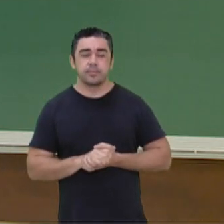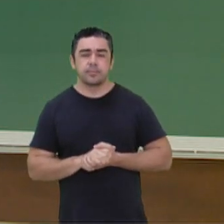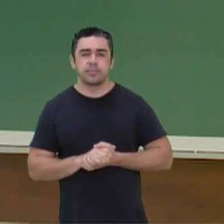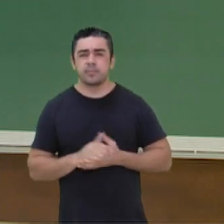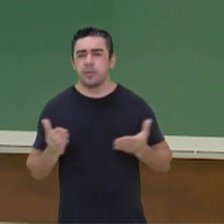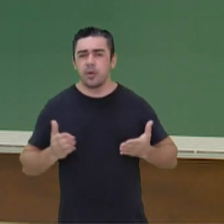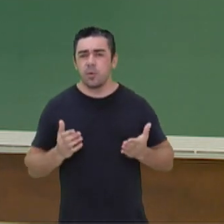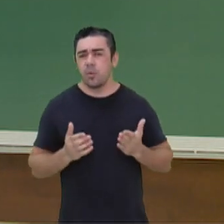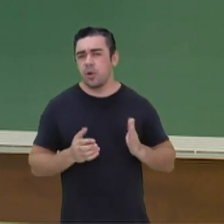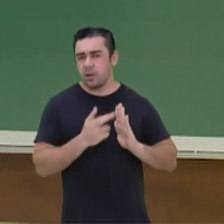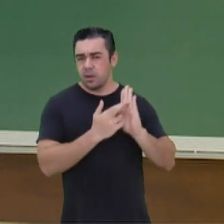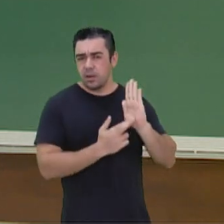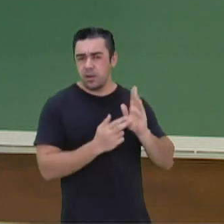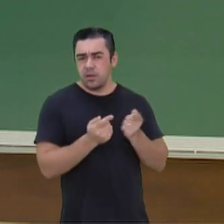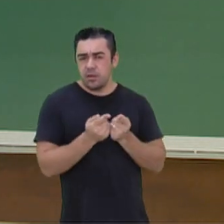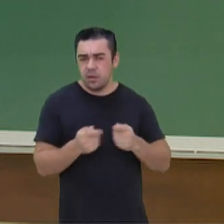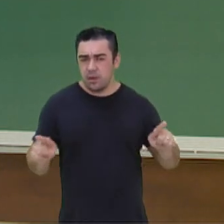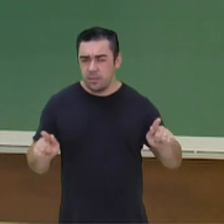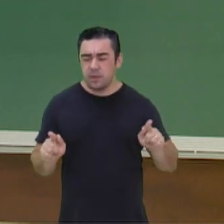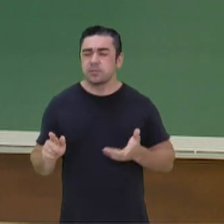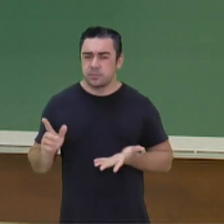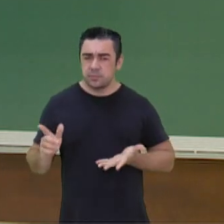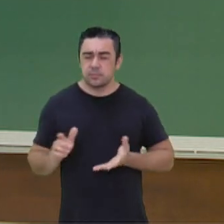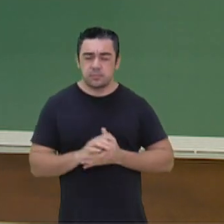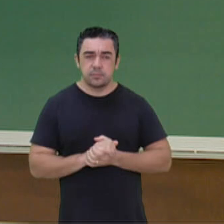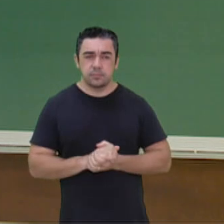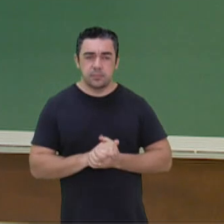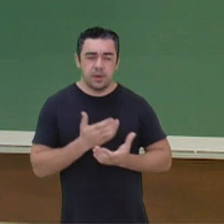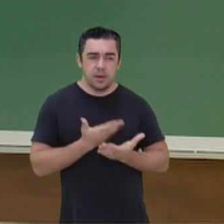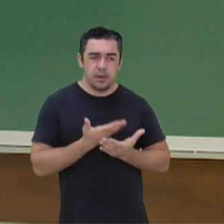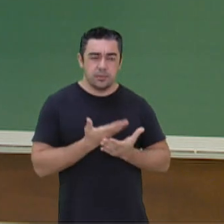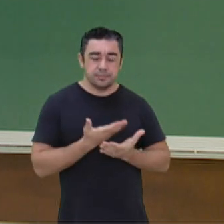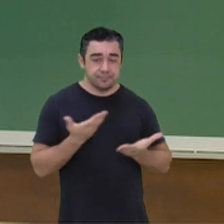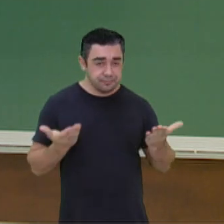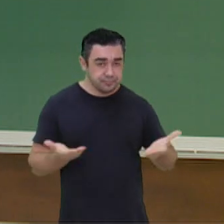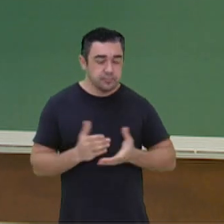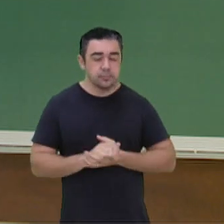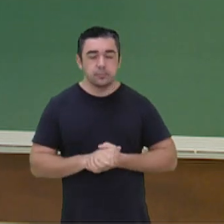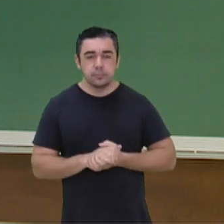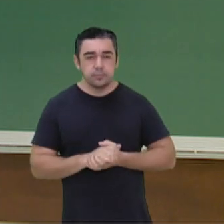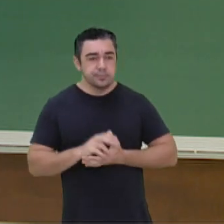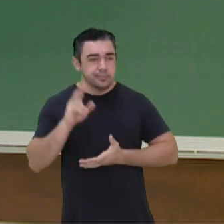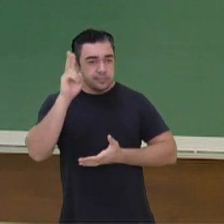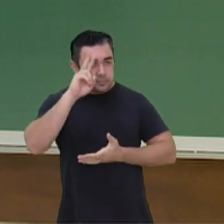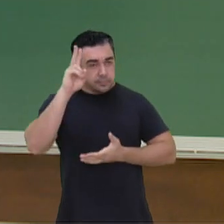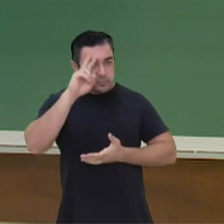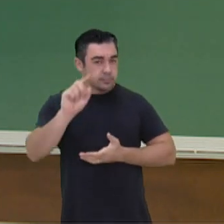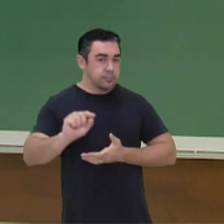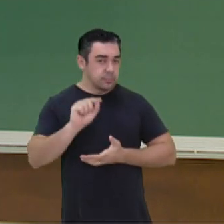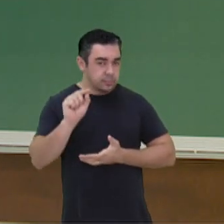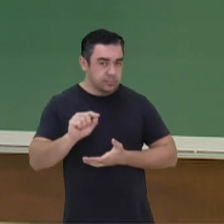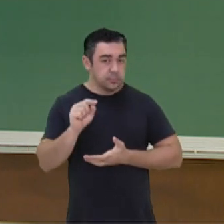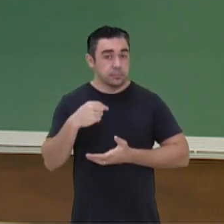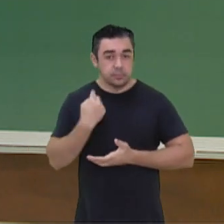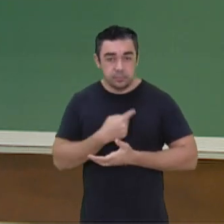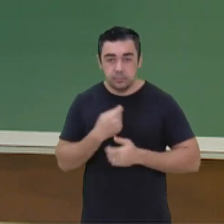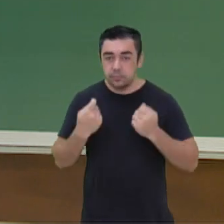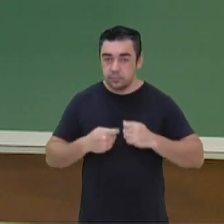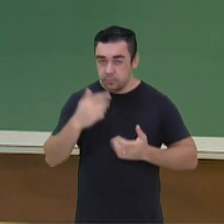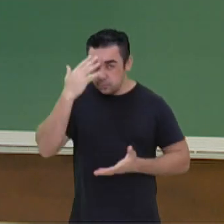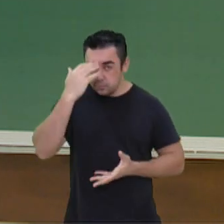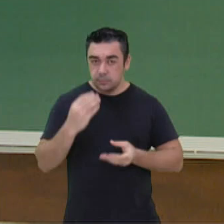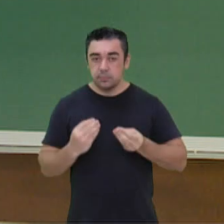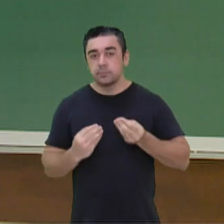Agora, vamos retomar a nossa aula de regência verbal. Lembrando que nós temos que ter